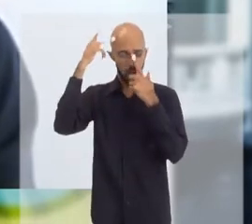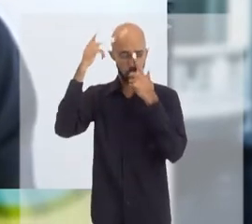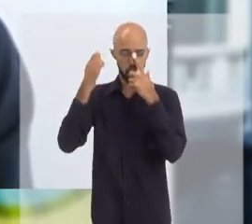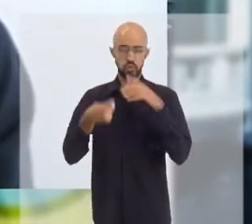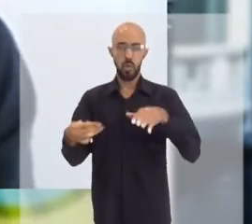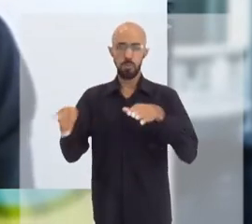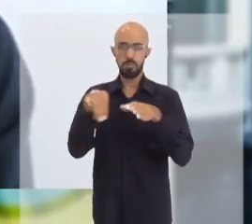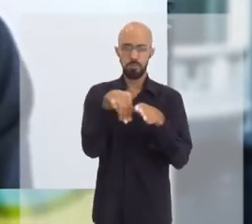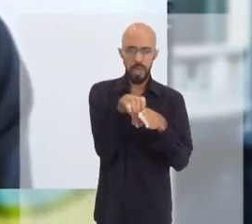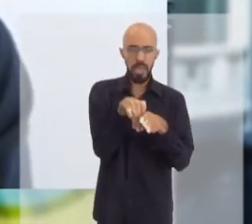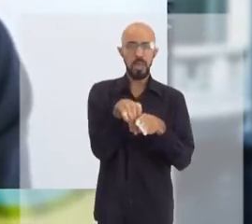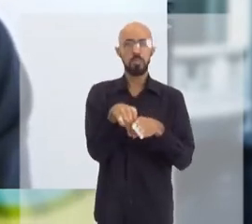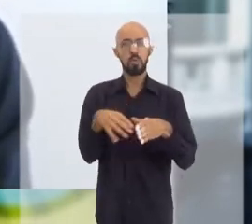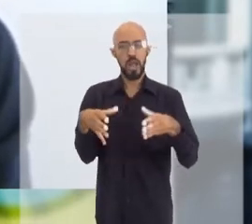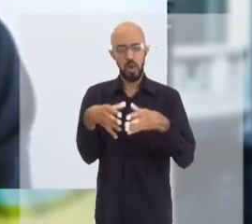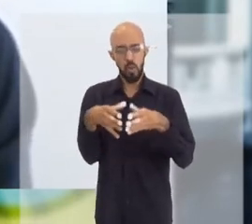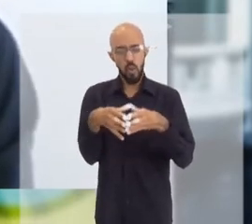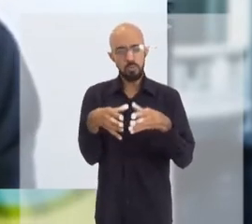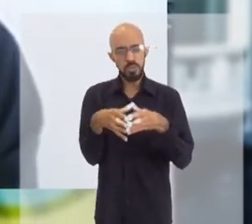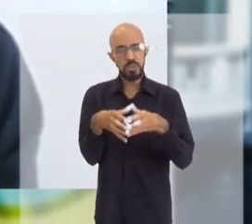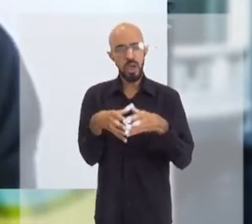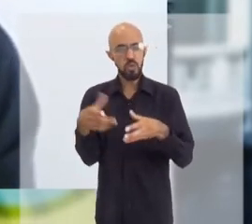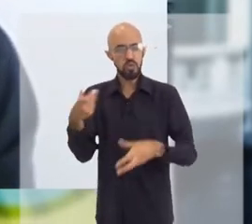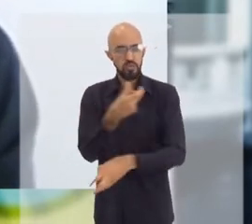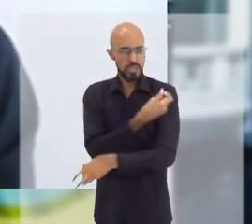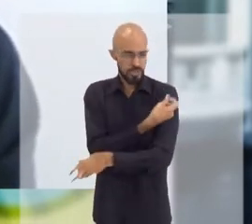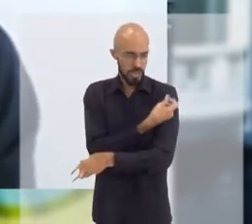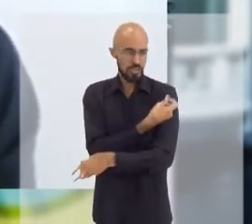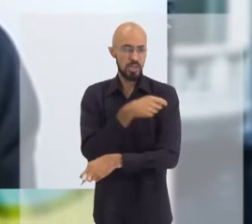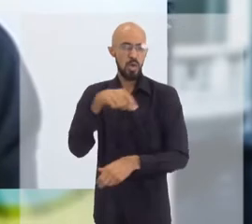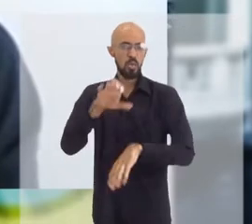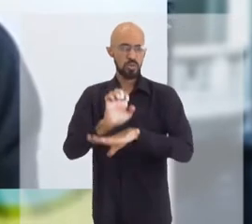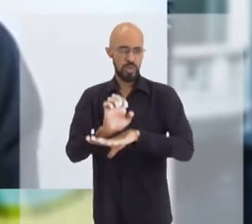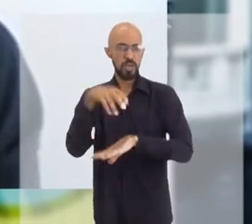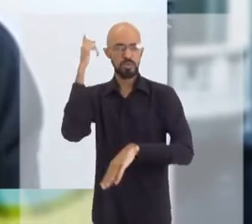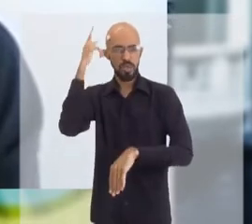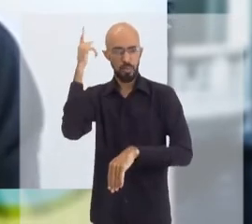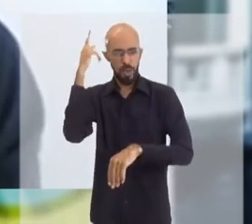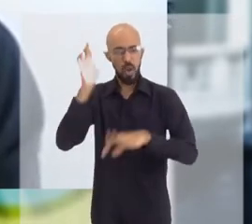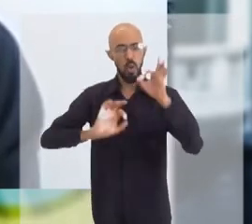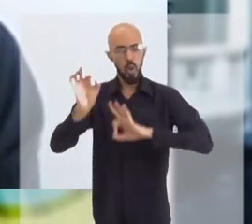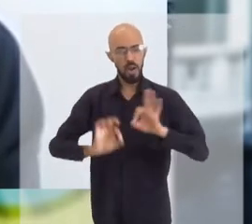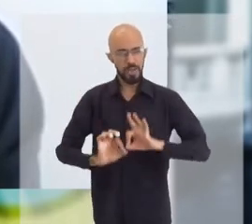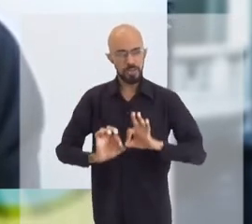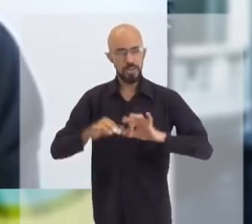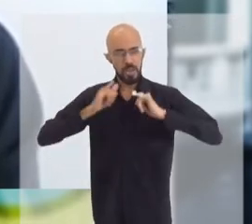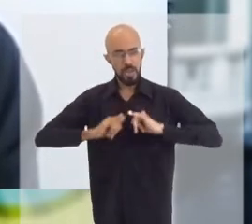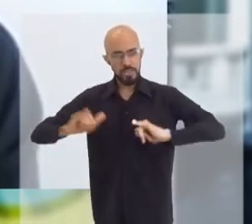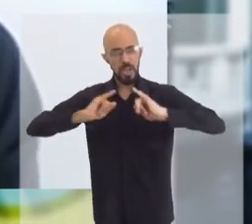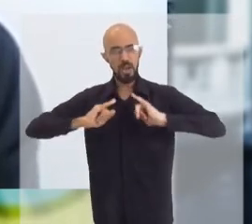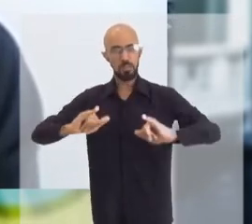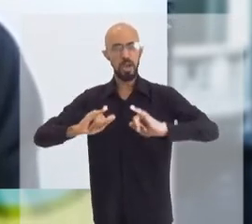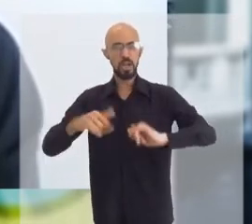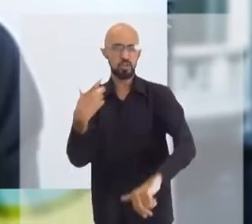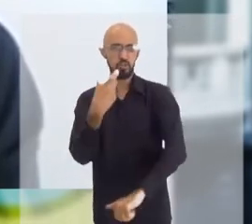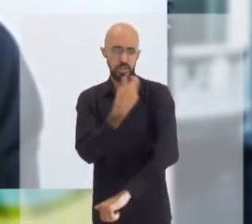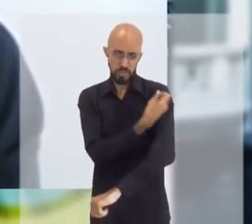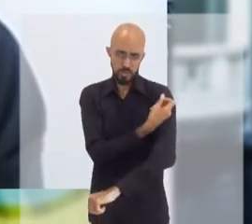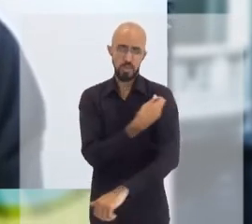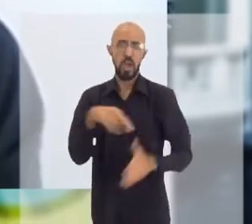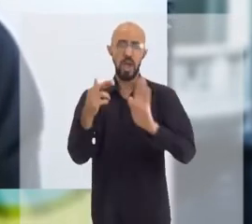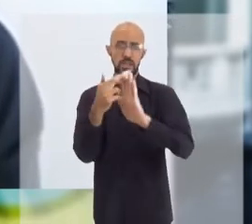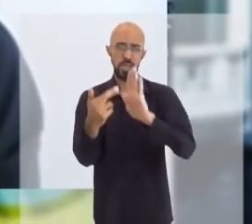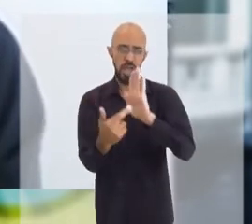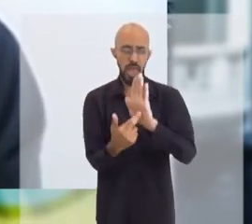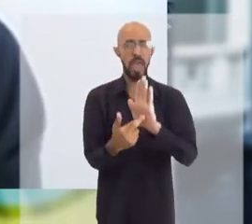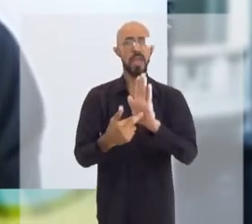sou membro da Comissão Permanente de Imunizações do estado de São Paulo, organizando as campanhas de vacinação aqui no estado, as